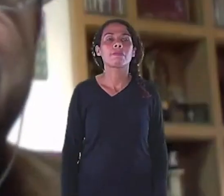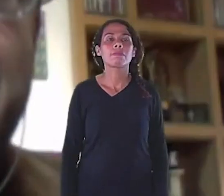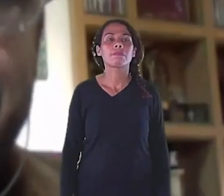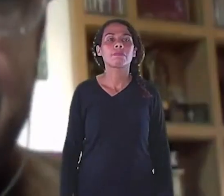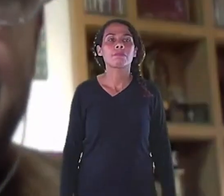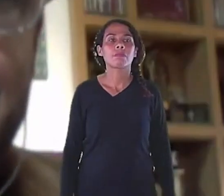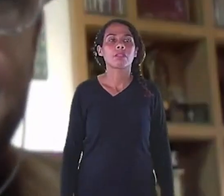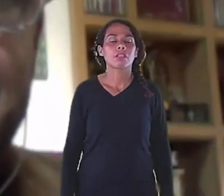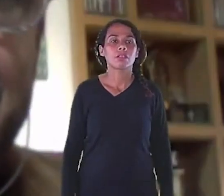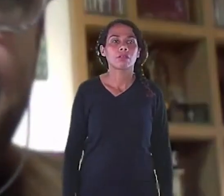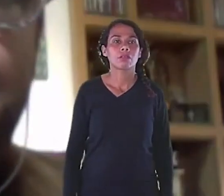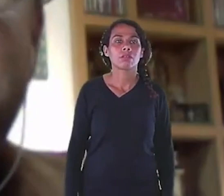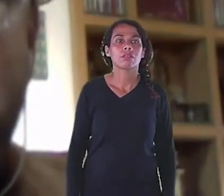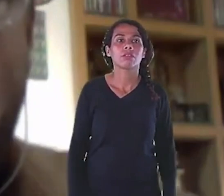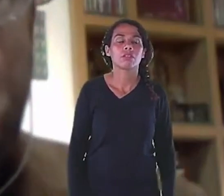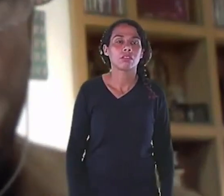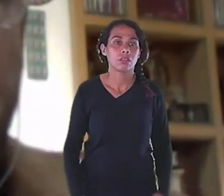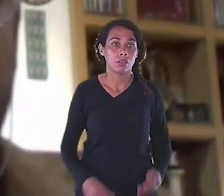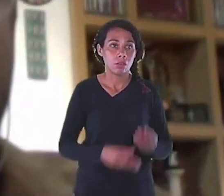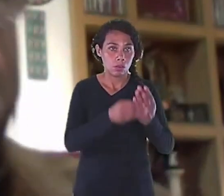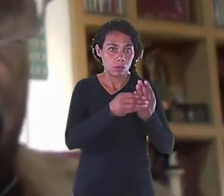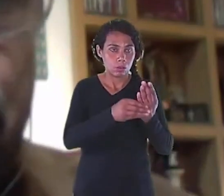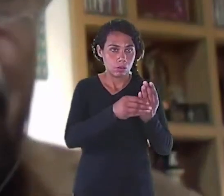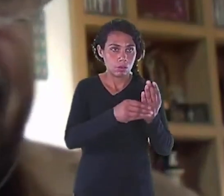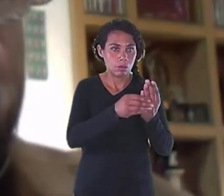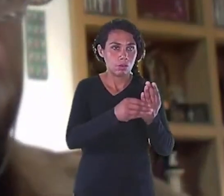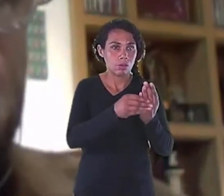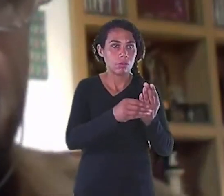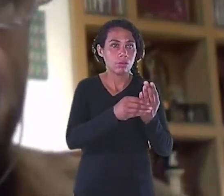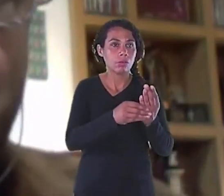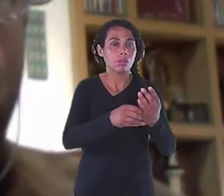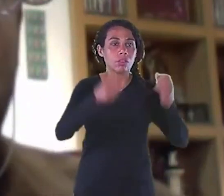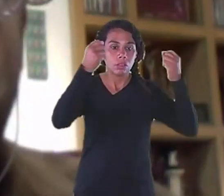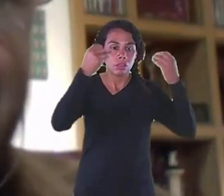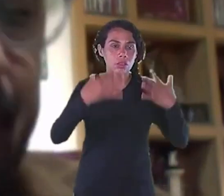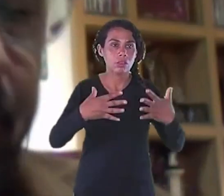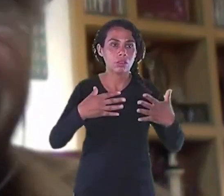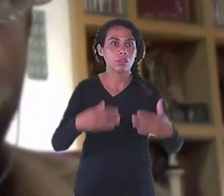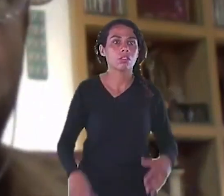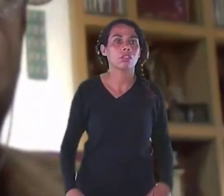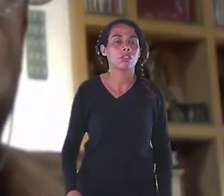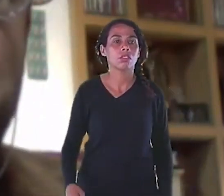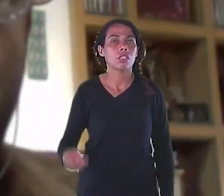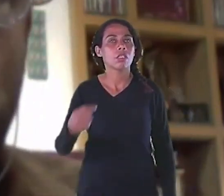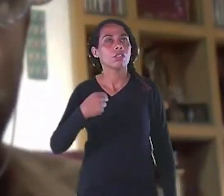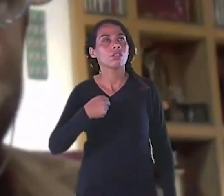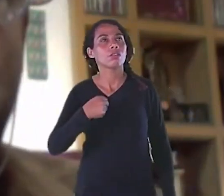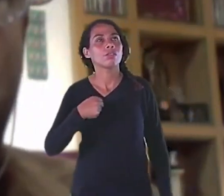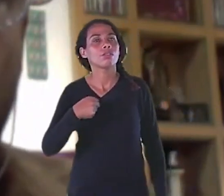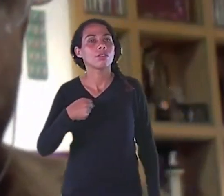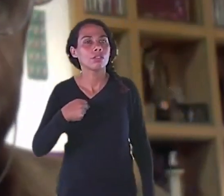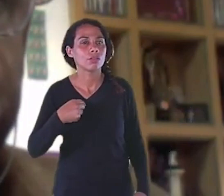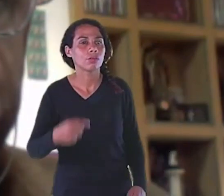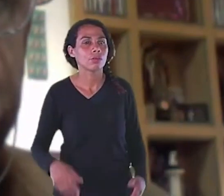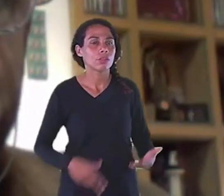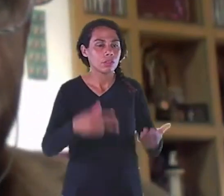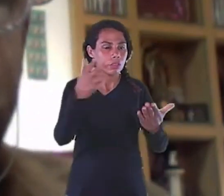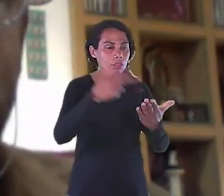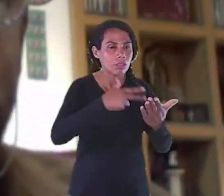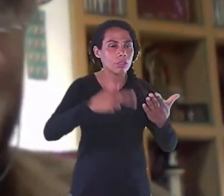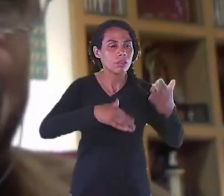sabendo Sobre design Foi um impacto Um impacto muito grande Porque a parte Da minha família Morava em São Paulo